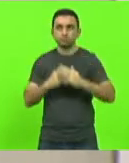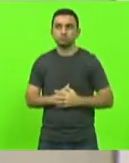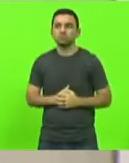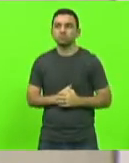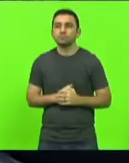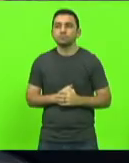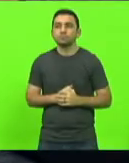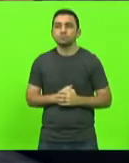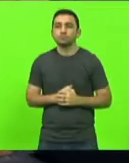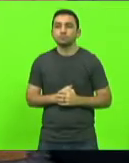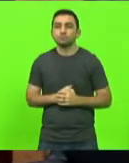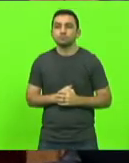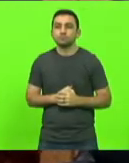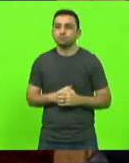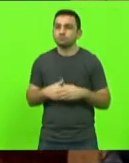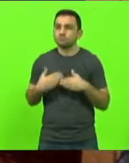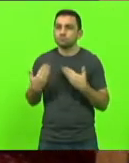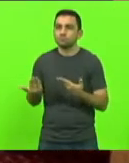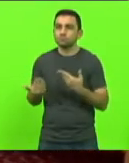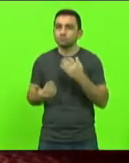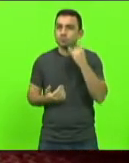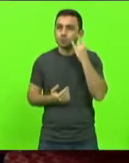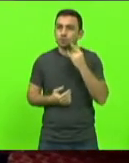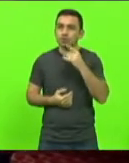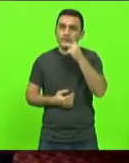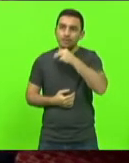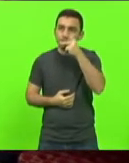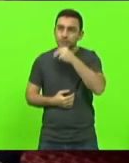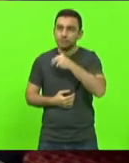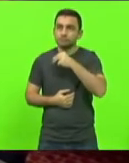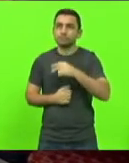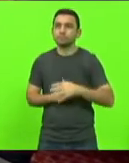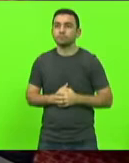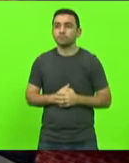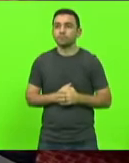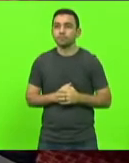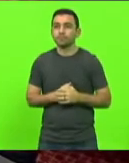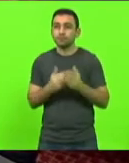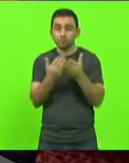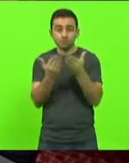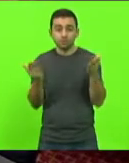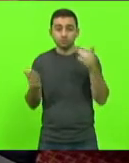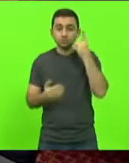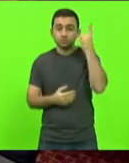Deputado Mauro, deputado Kennedy, senhores deputados,